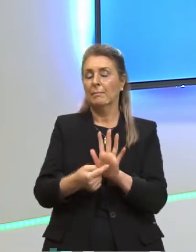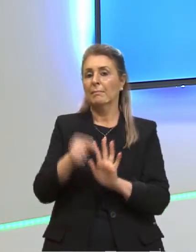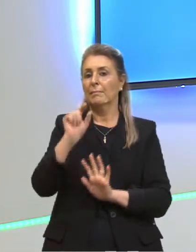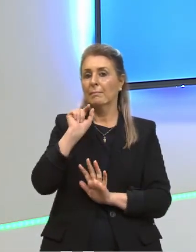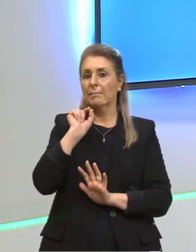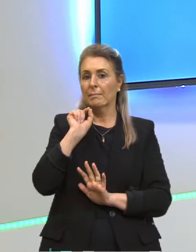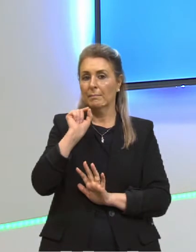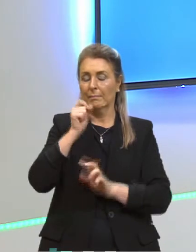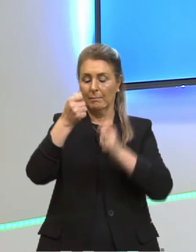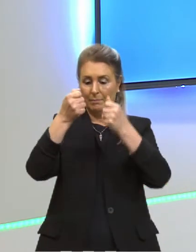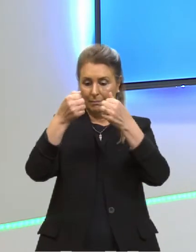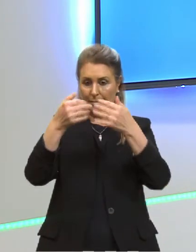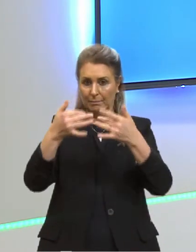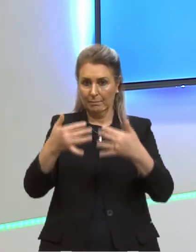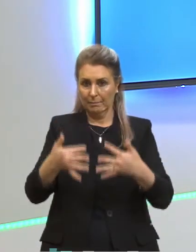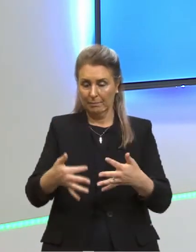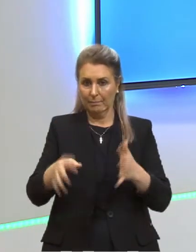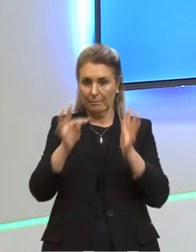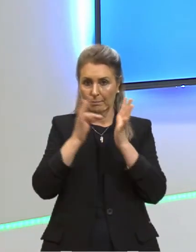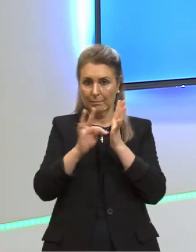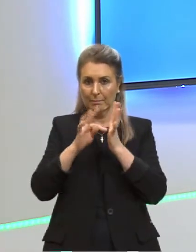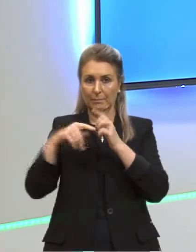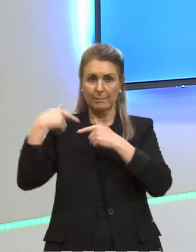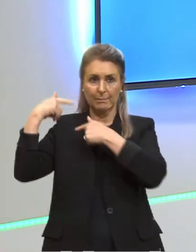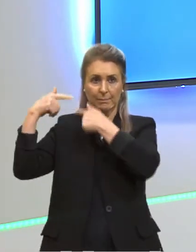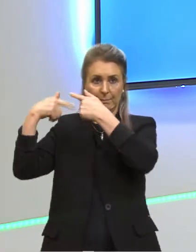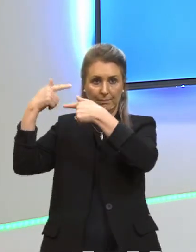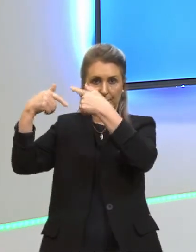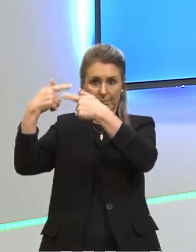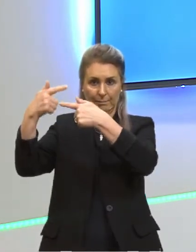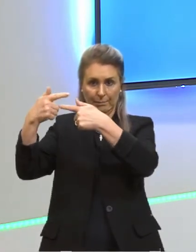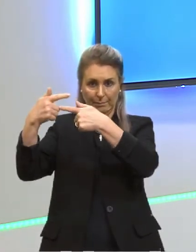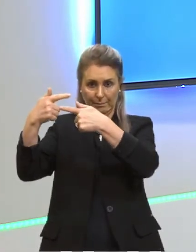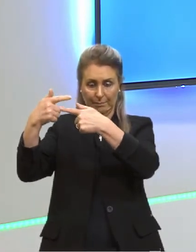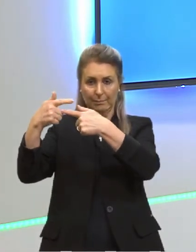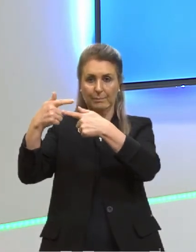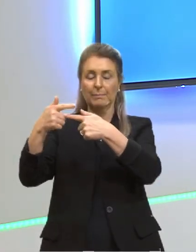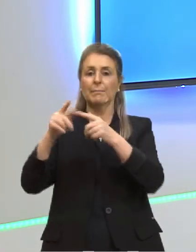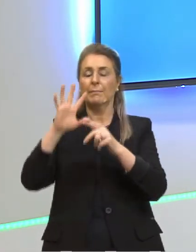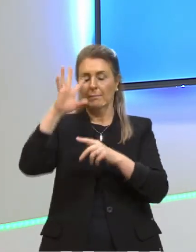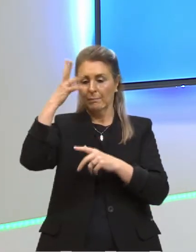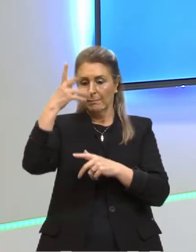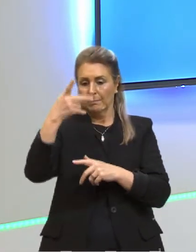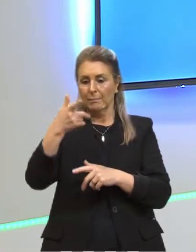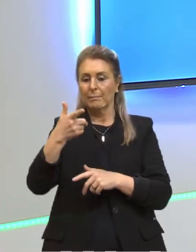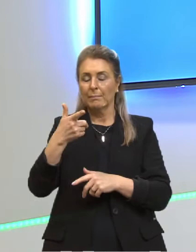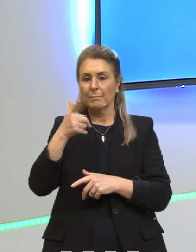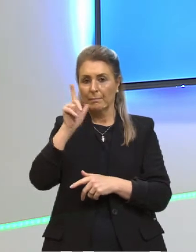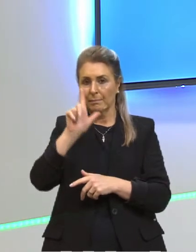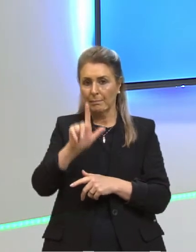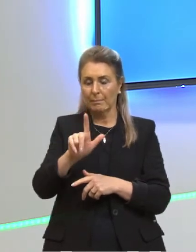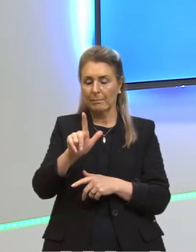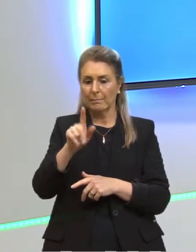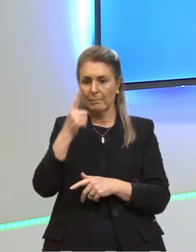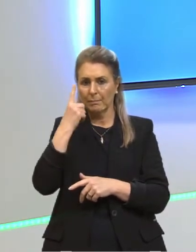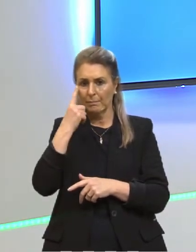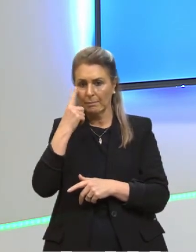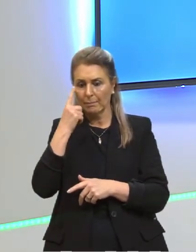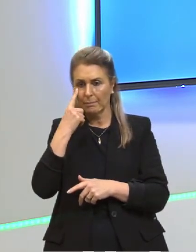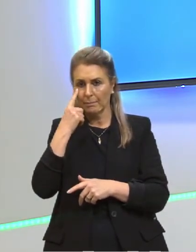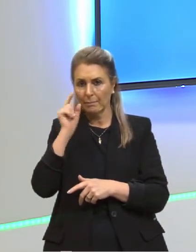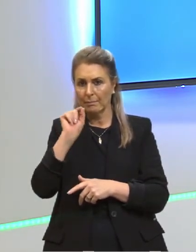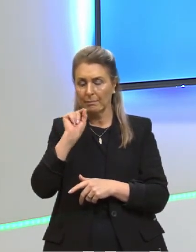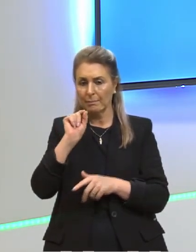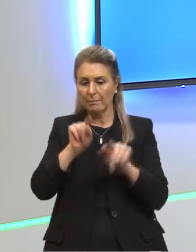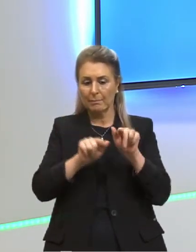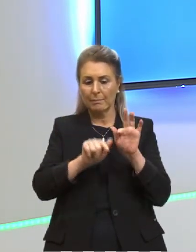ao explicar pela teoria clássica os resultados obtidos, observou-se que para